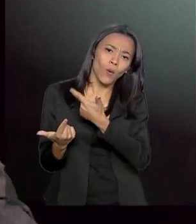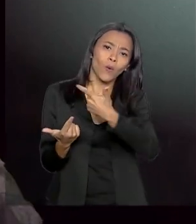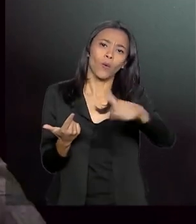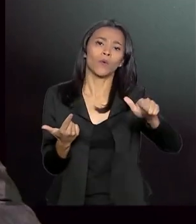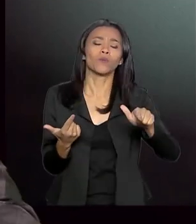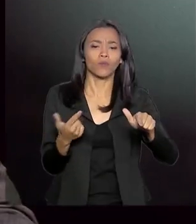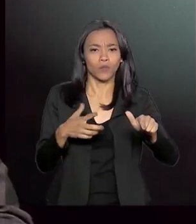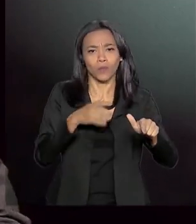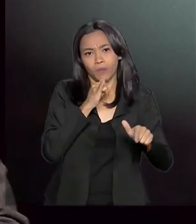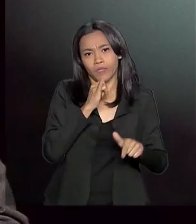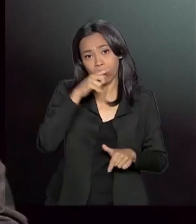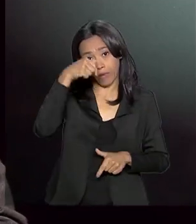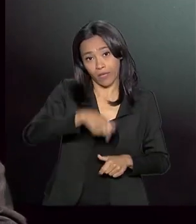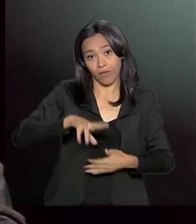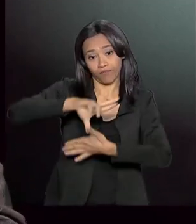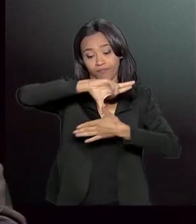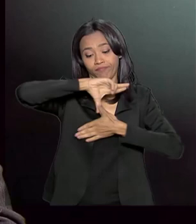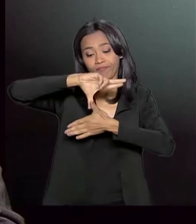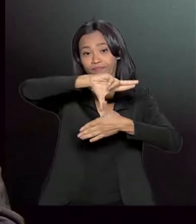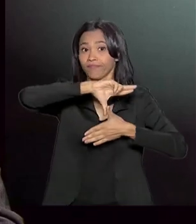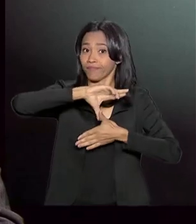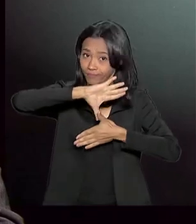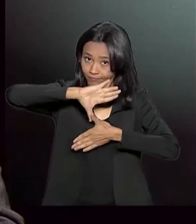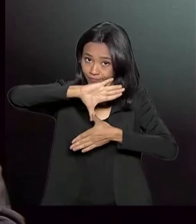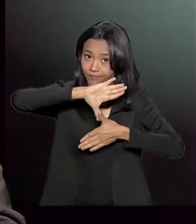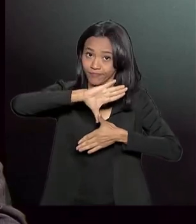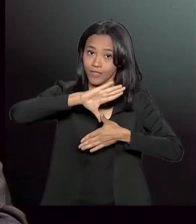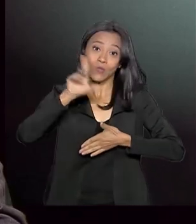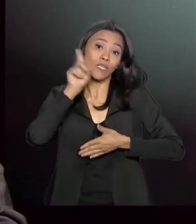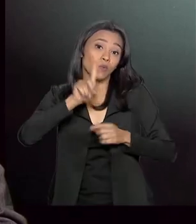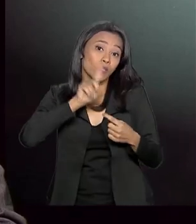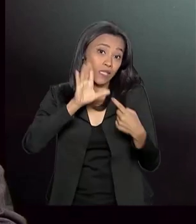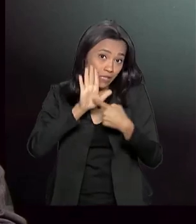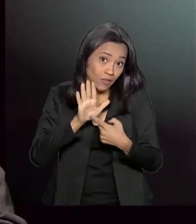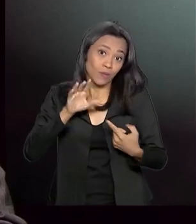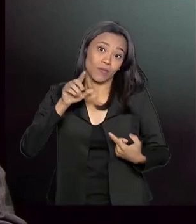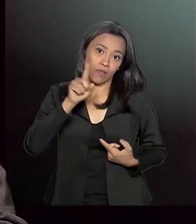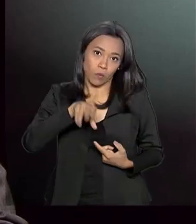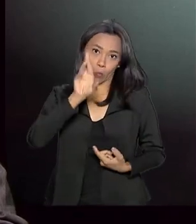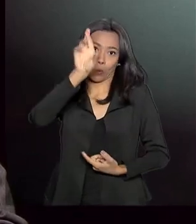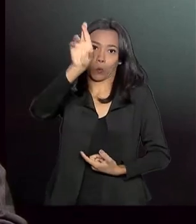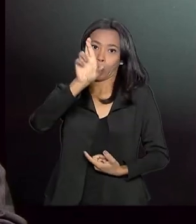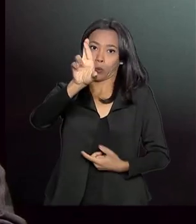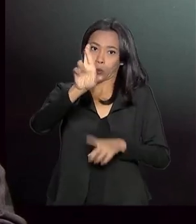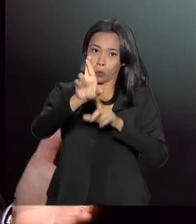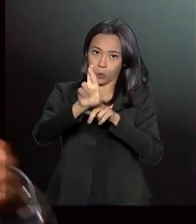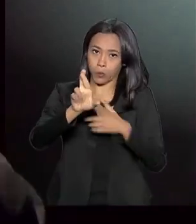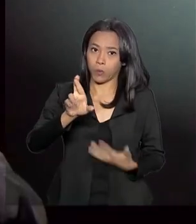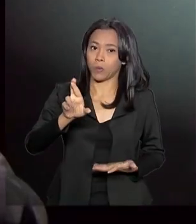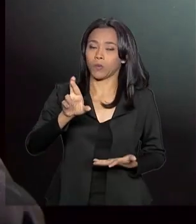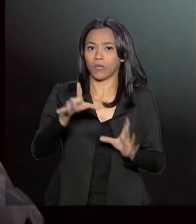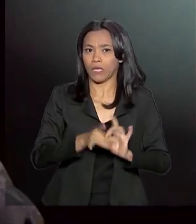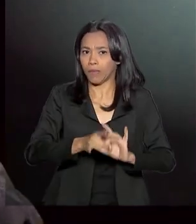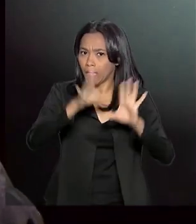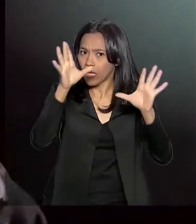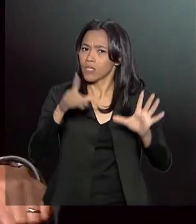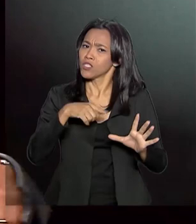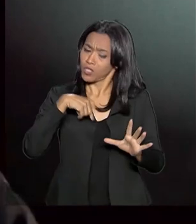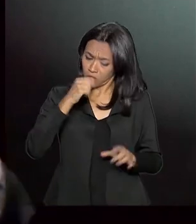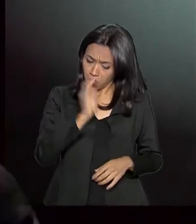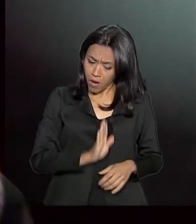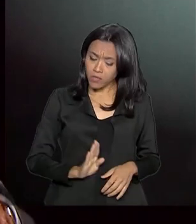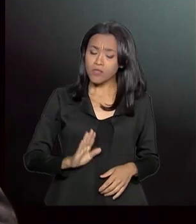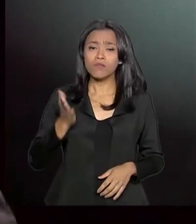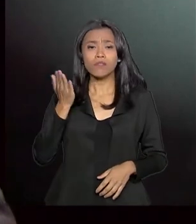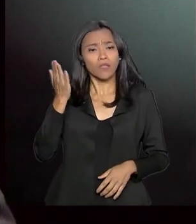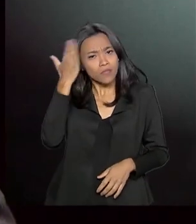aqui na nossa América, que são os Estados Unidos da América. O campeão da democracia e das liberdades. E o nosso Brasil tem que saber